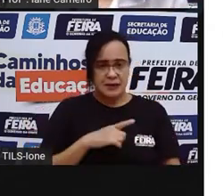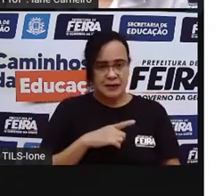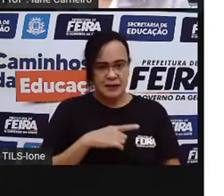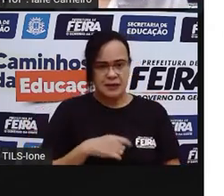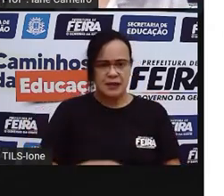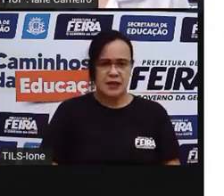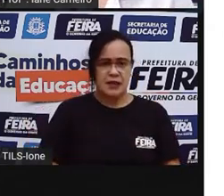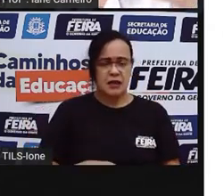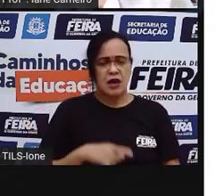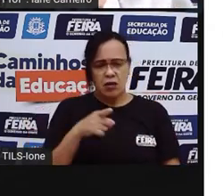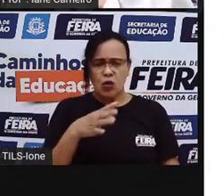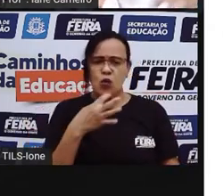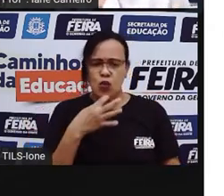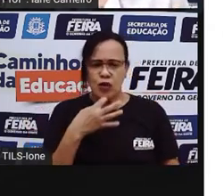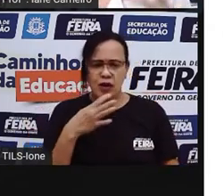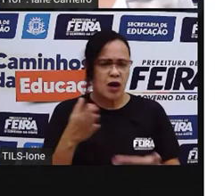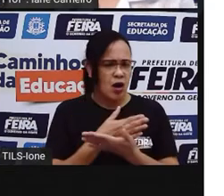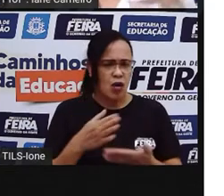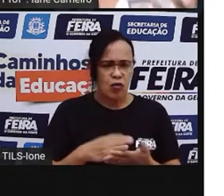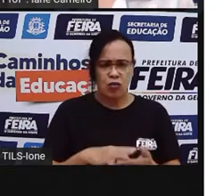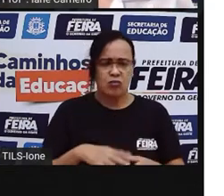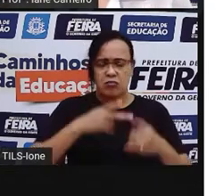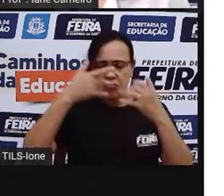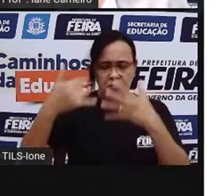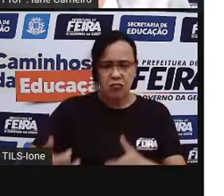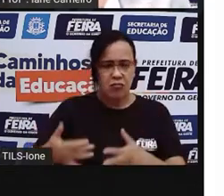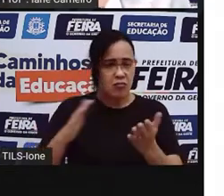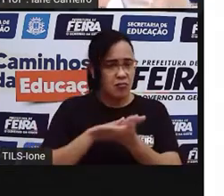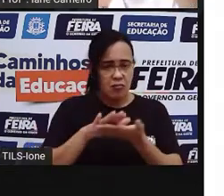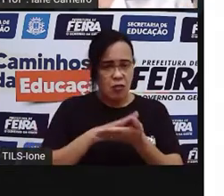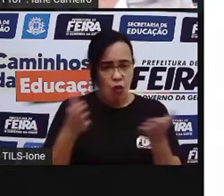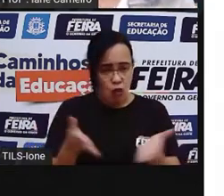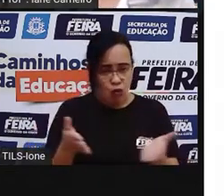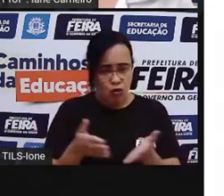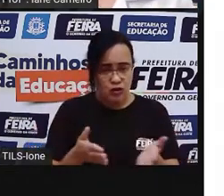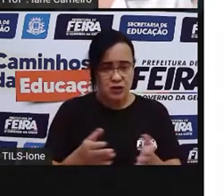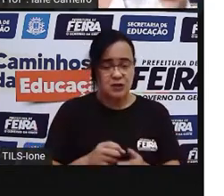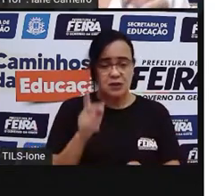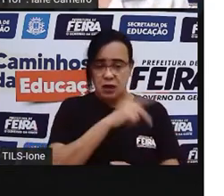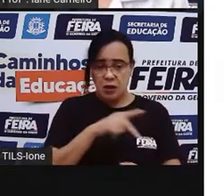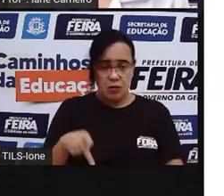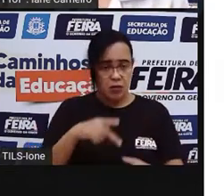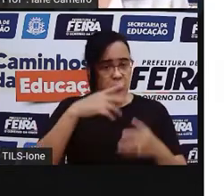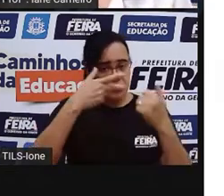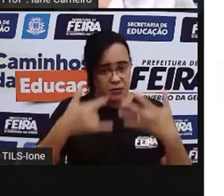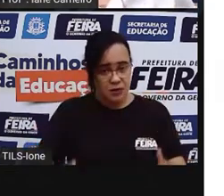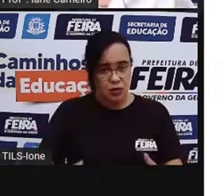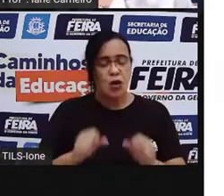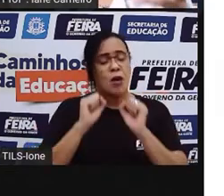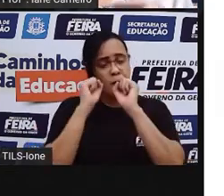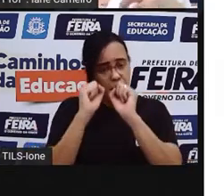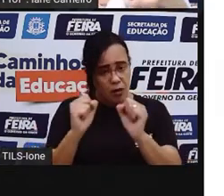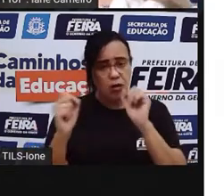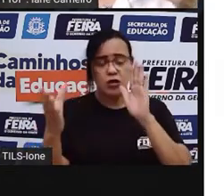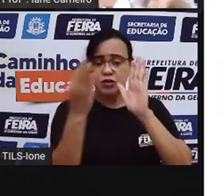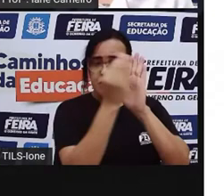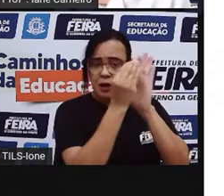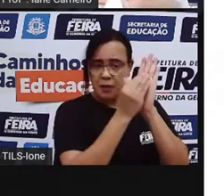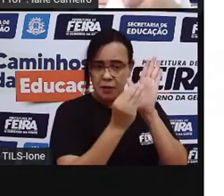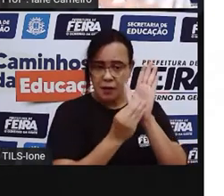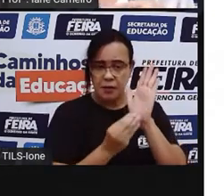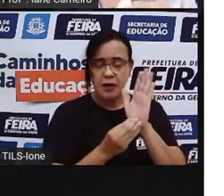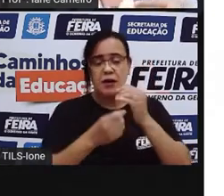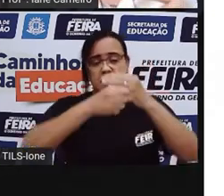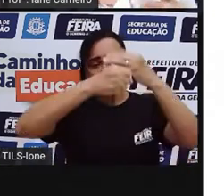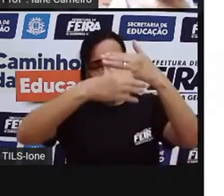falou aqui hoje? Se você conhecer algum esporte que a Pro não falou, você pode escrever aí no comentário. Ó, Pro,